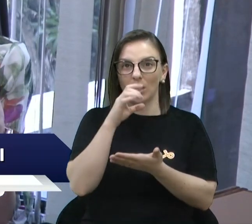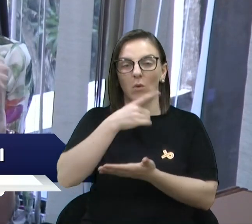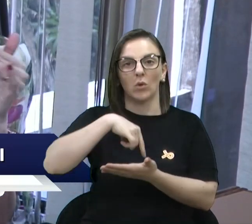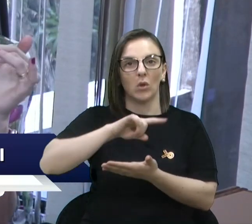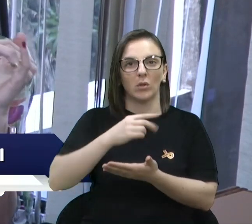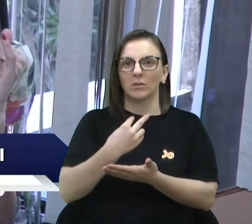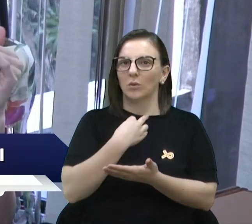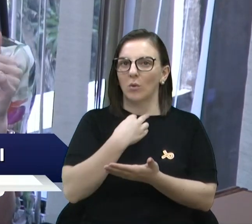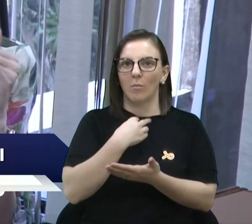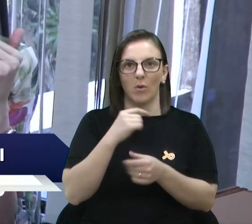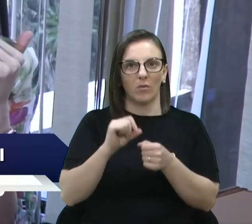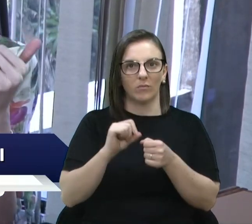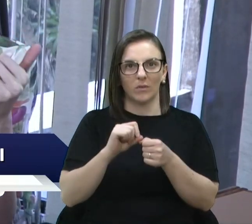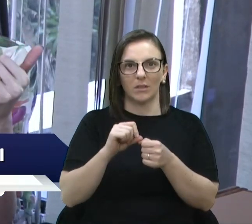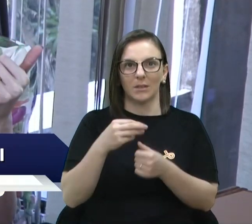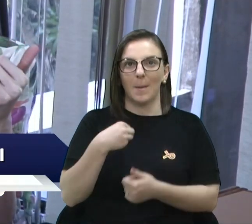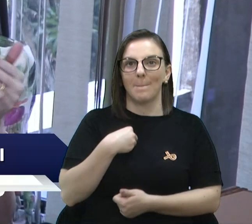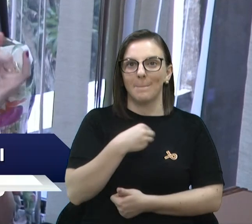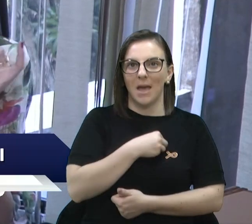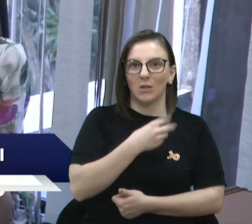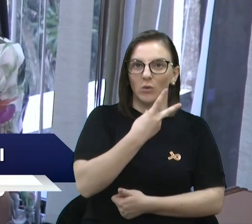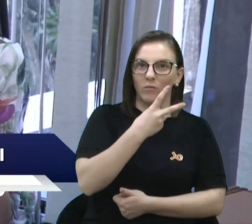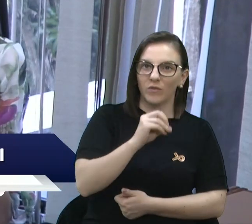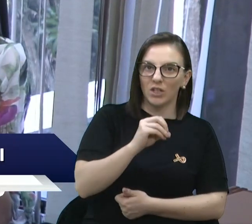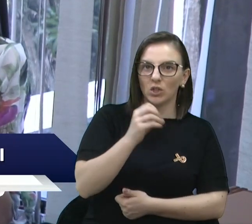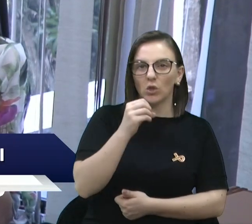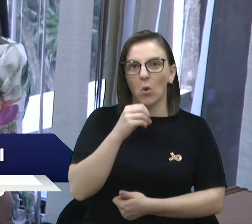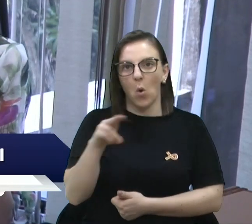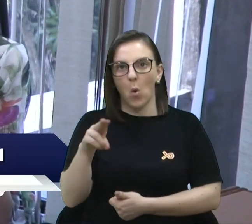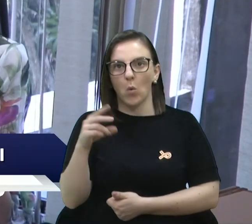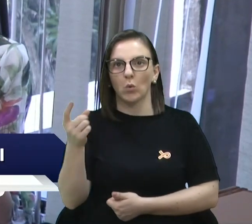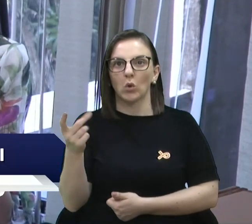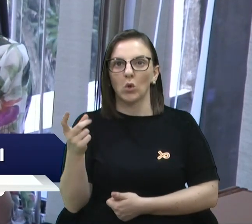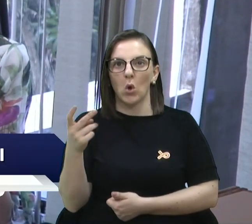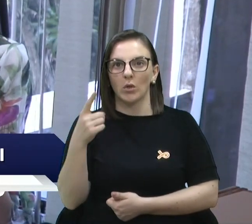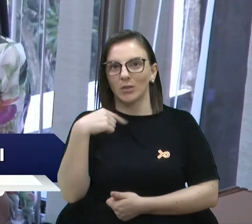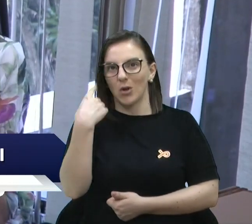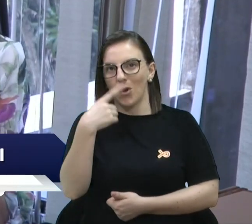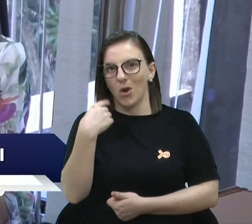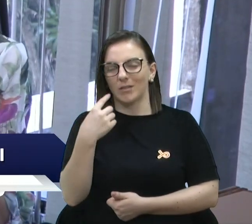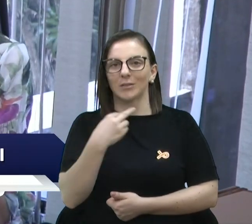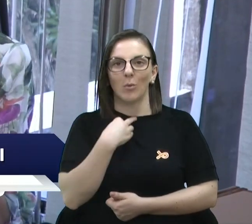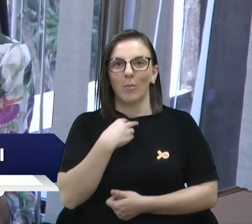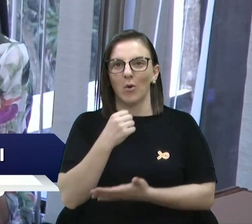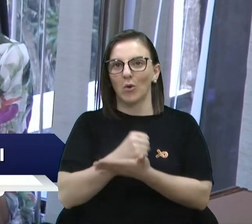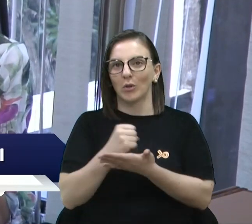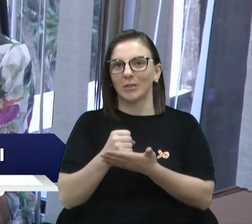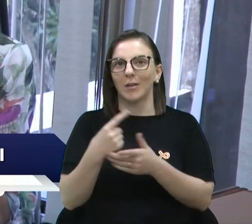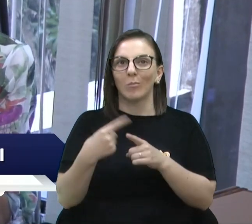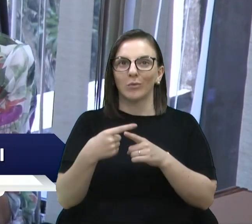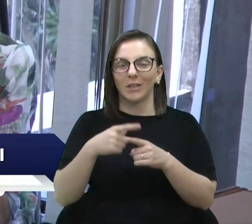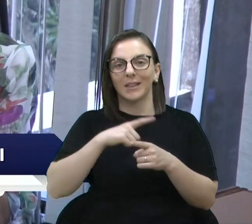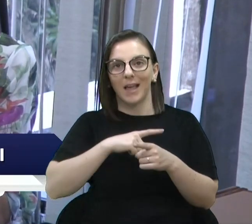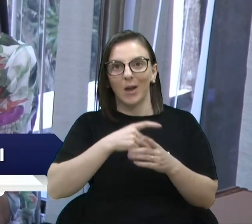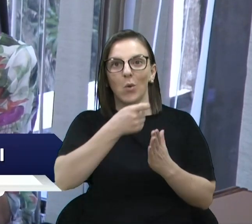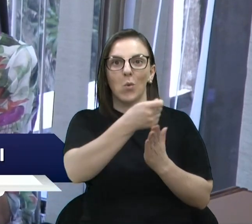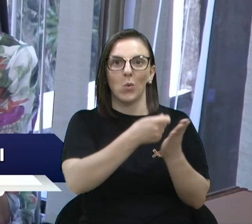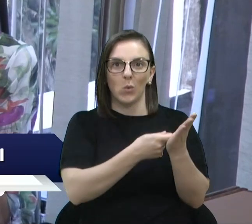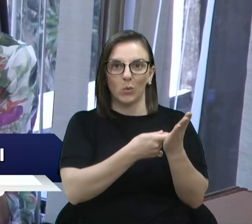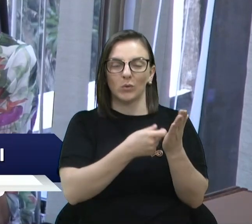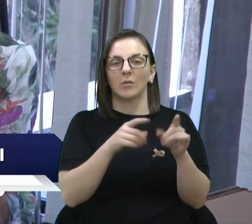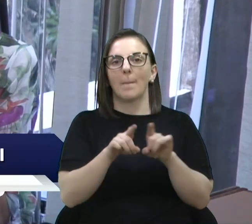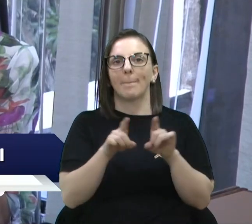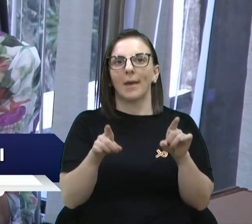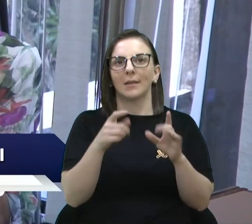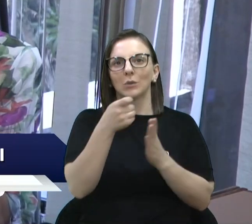para médicos de 20 ou de 12 horas, porque nós temos concurso vigente, só que o concurso é um problema, porque a gente chama